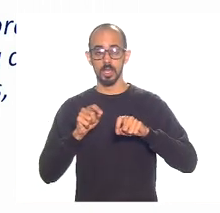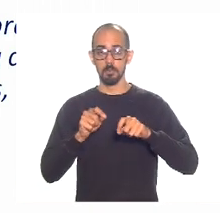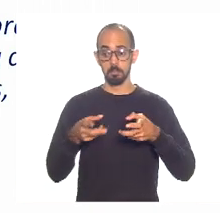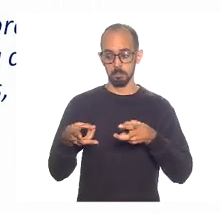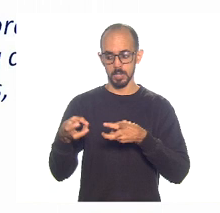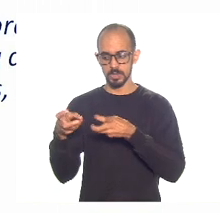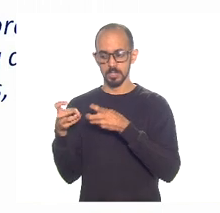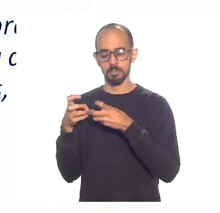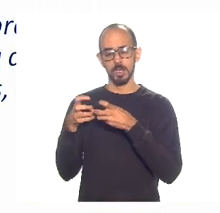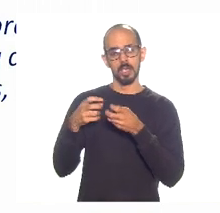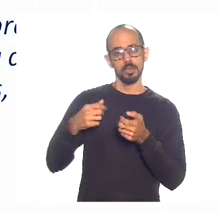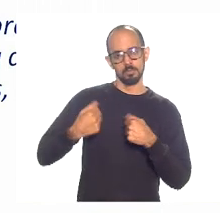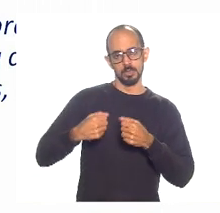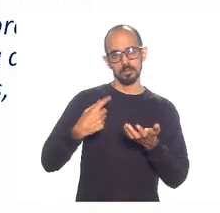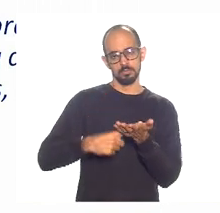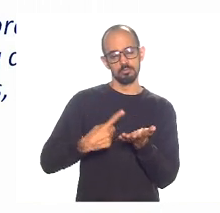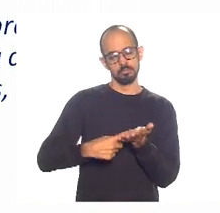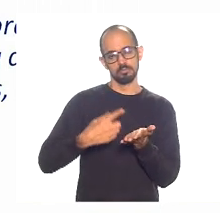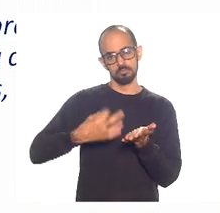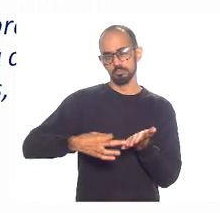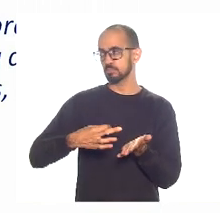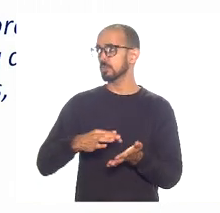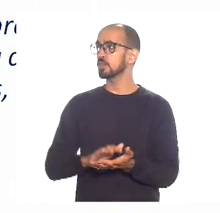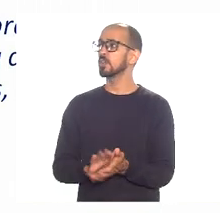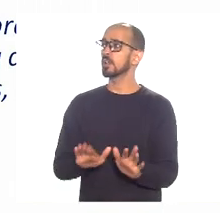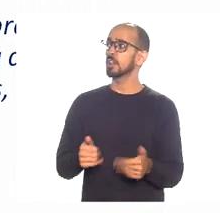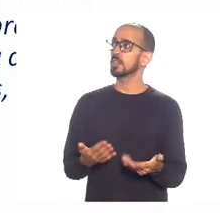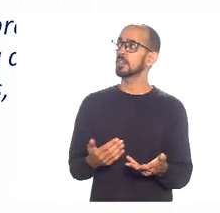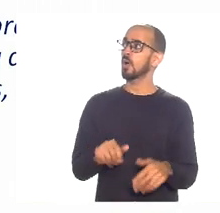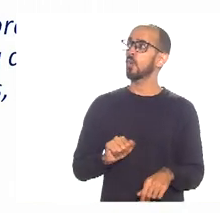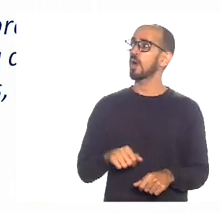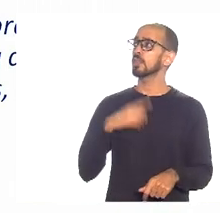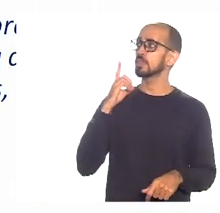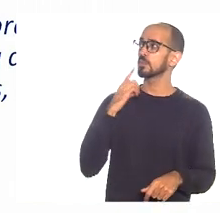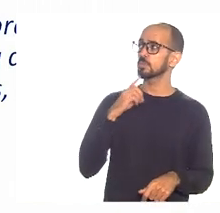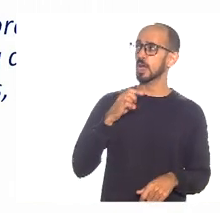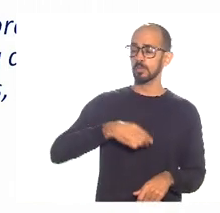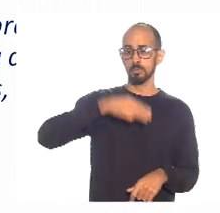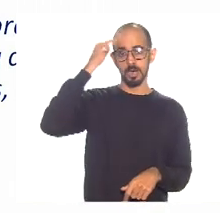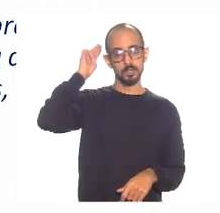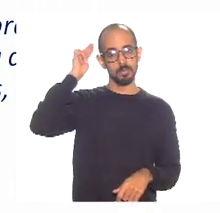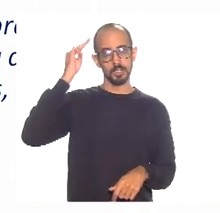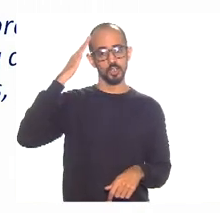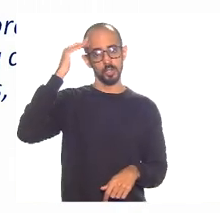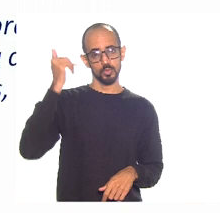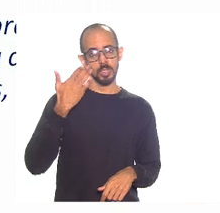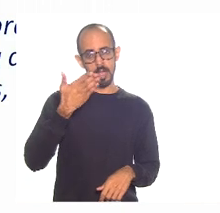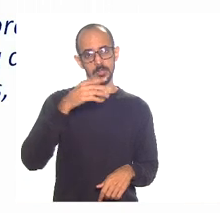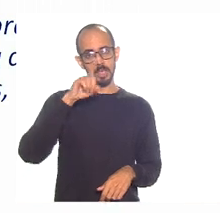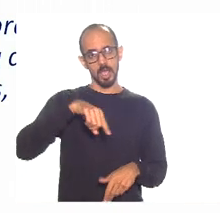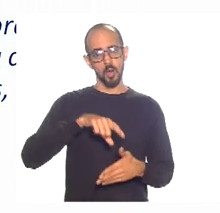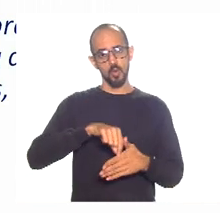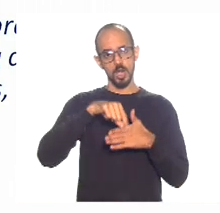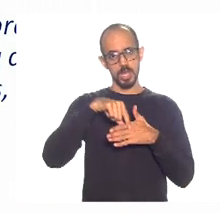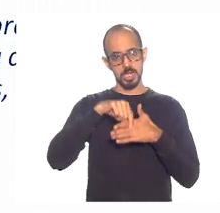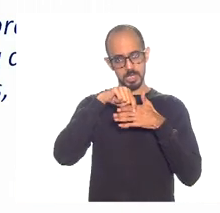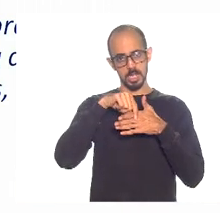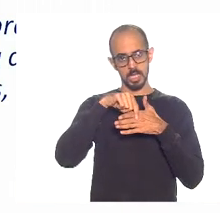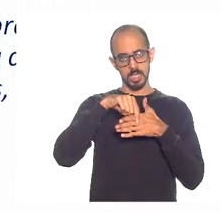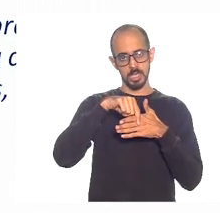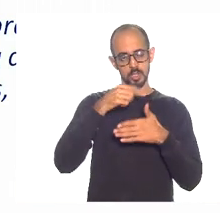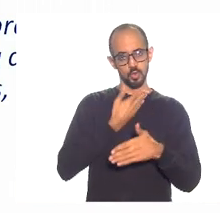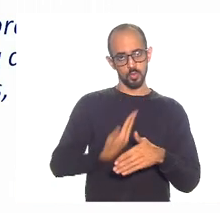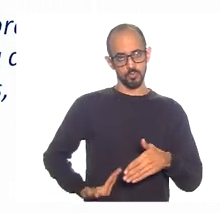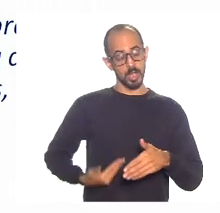no acordo, isso tem que estar feito. E aí, o deputado Márcio Pacheco, que é o nosso líder do governo, eu acho que tem que ter muito cuidado se